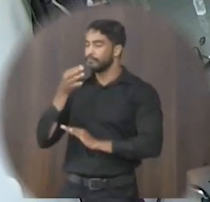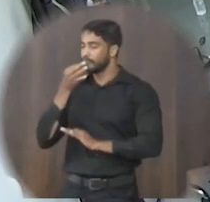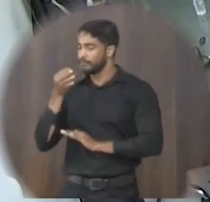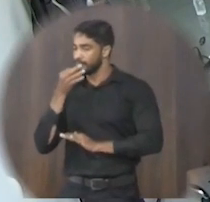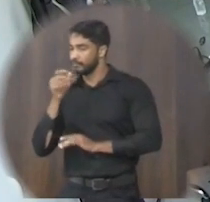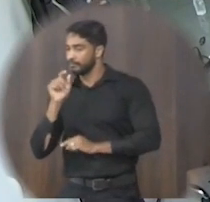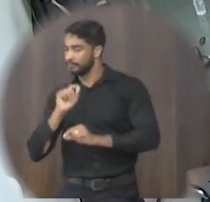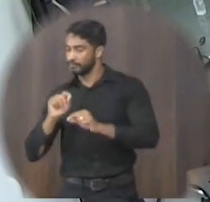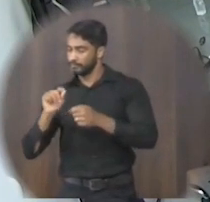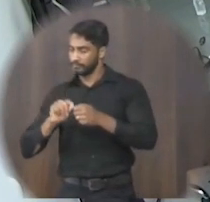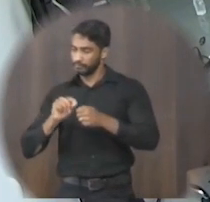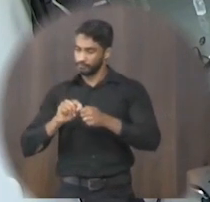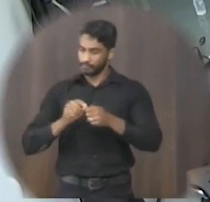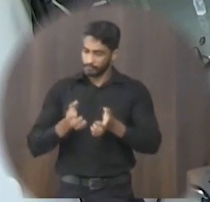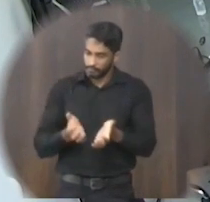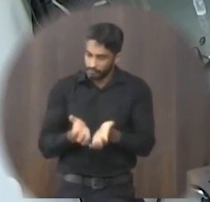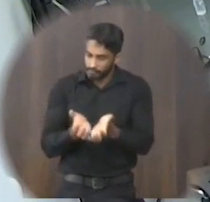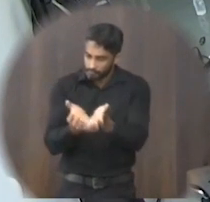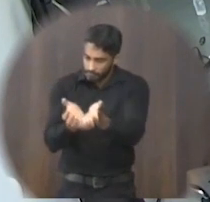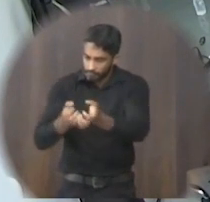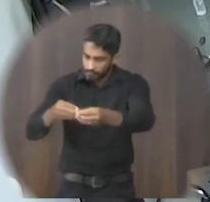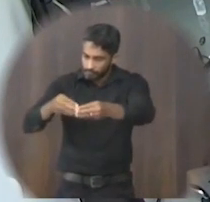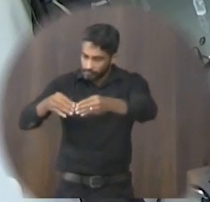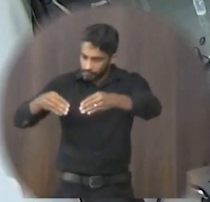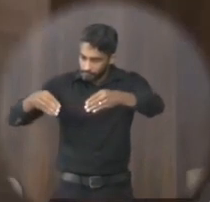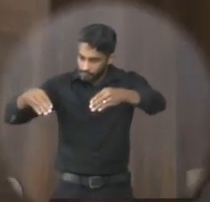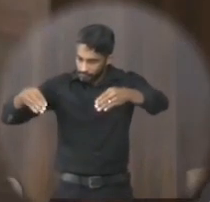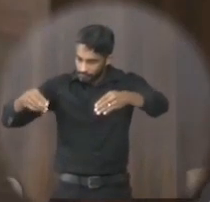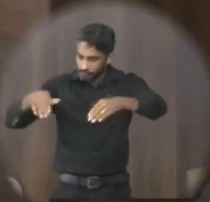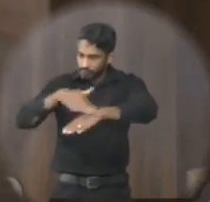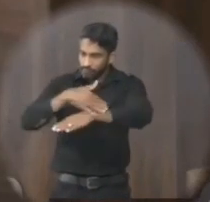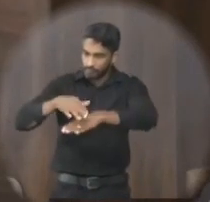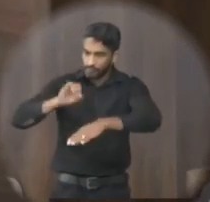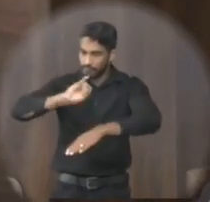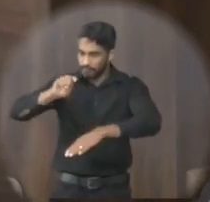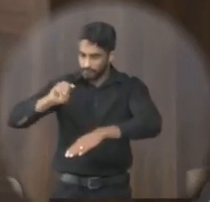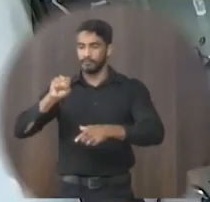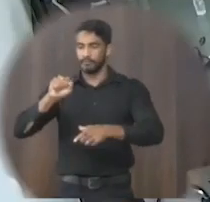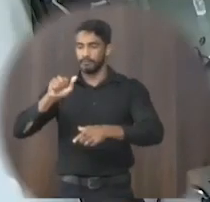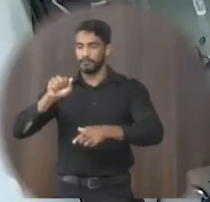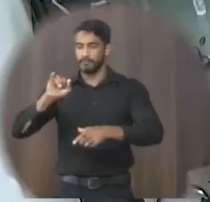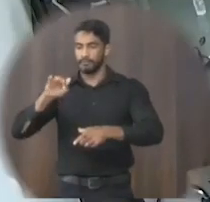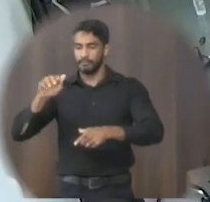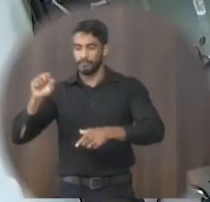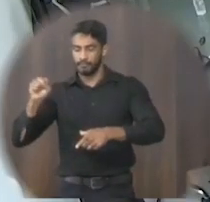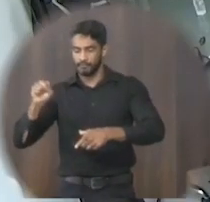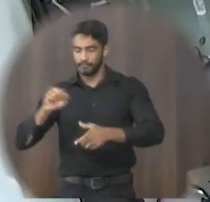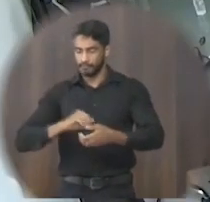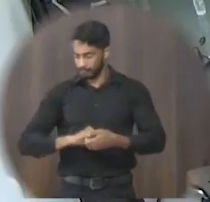realização de patrulhamento cascalhamento na rua José Lopes primo número 60 bairro